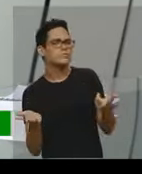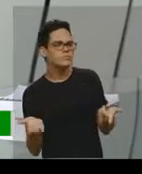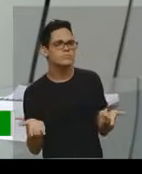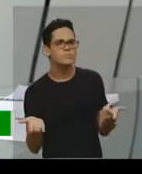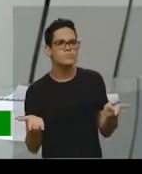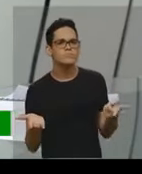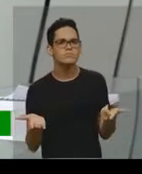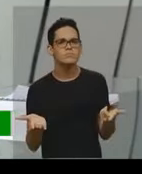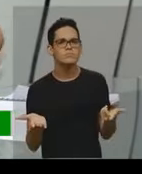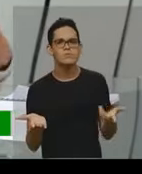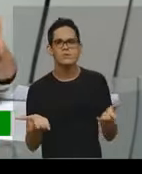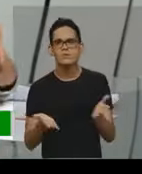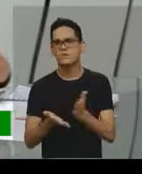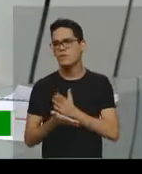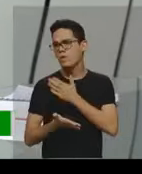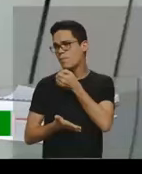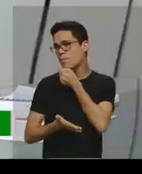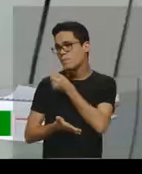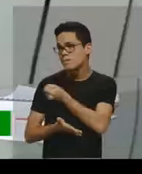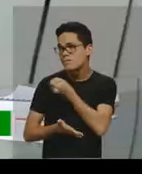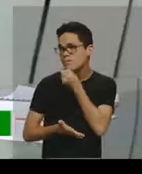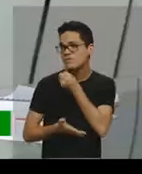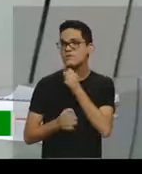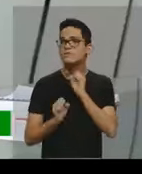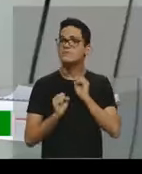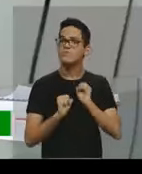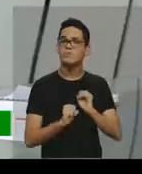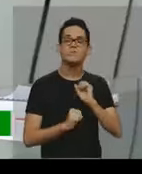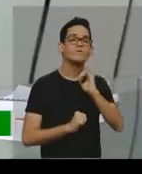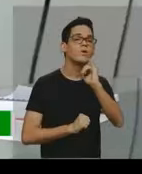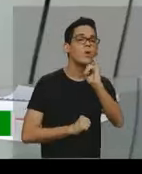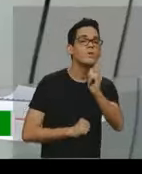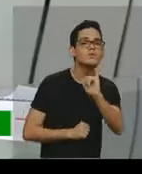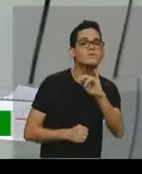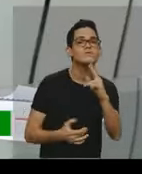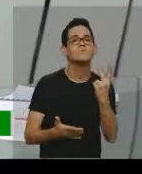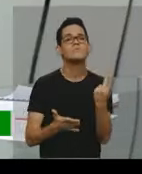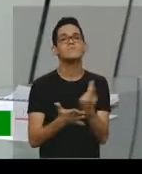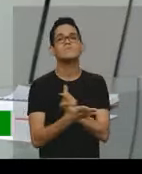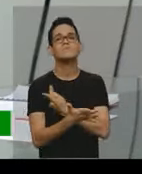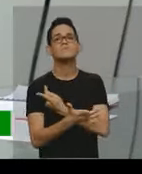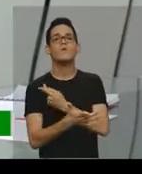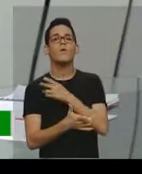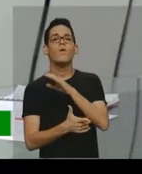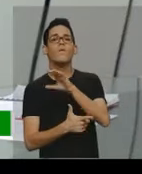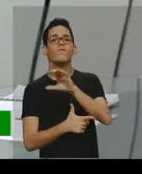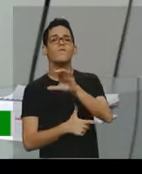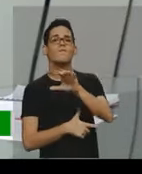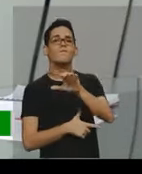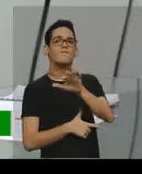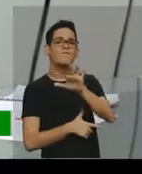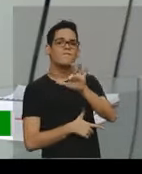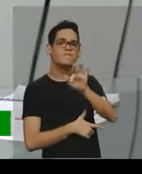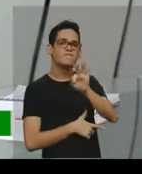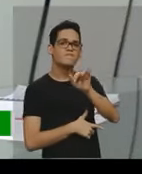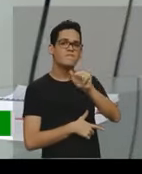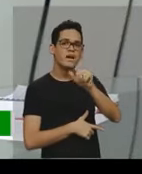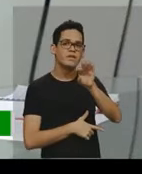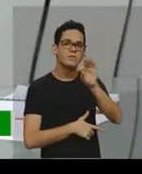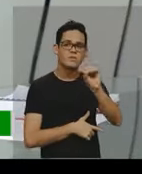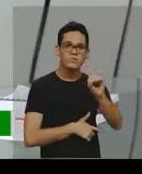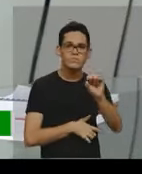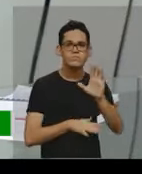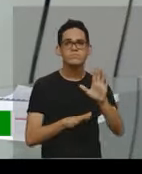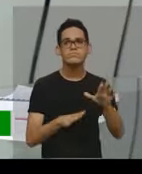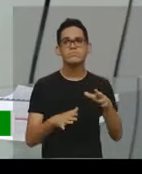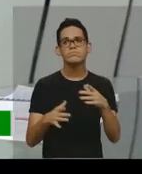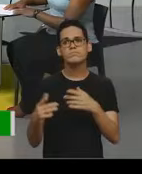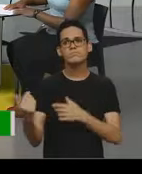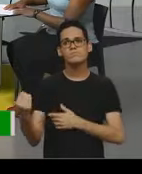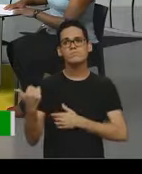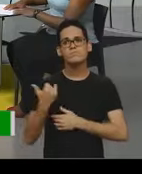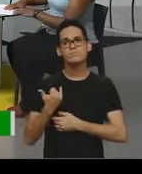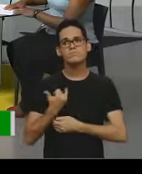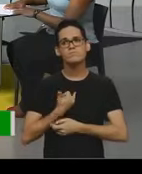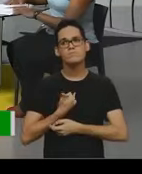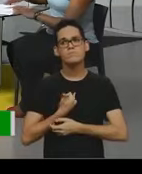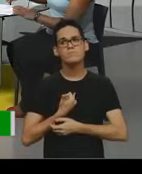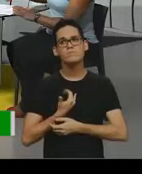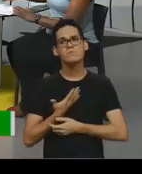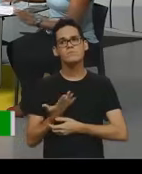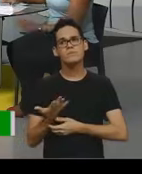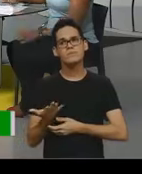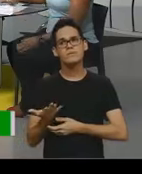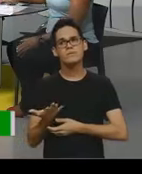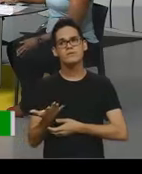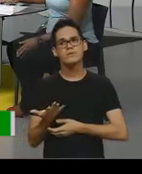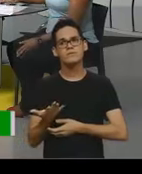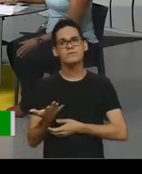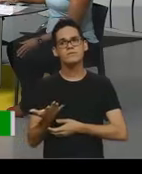vir de uma realidade, ela, vamos ver o é nós podemos falar mais sobre uma crônica, professora Guilmar, de quinto ano. Pois é,